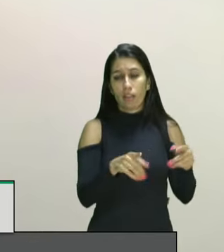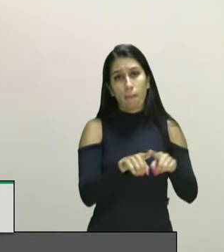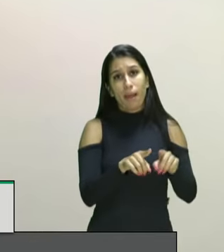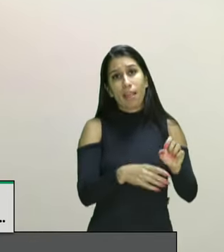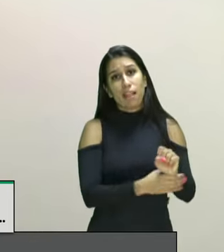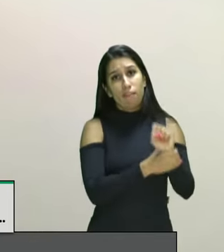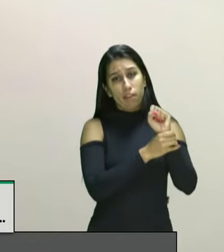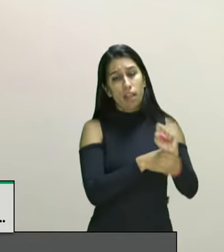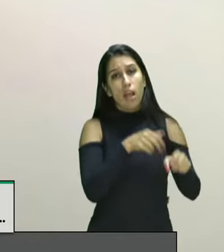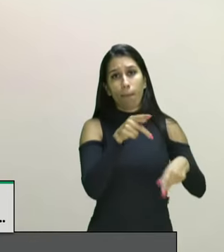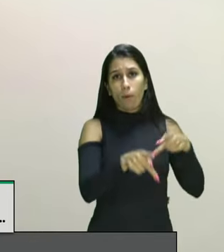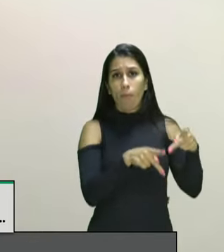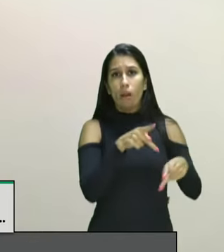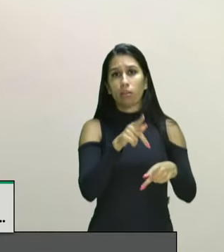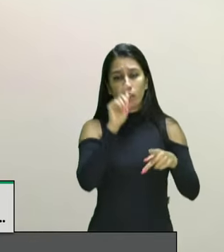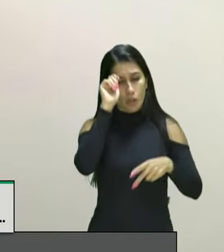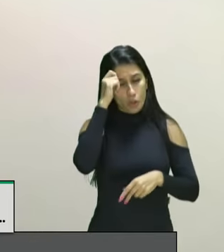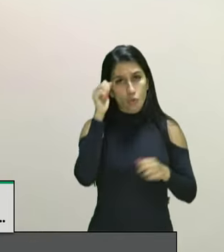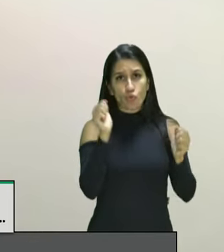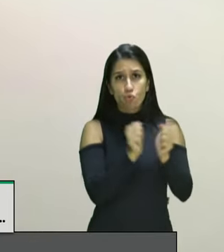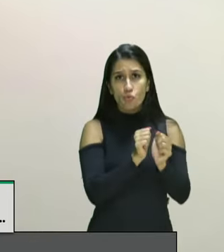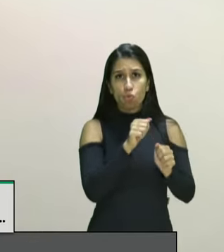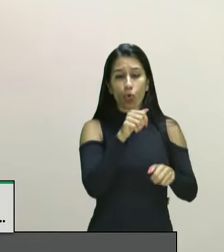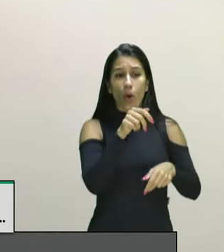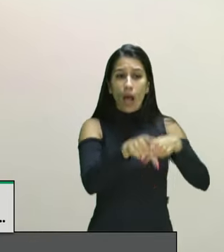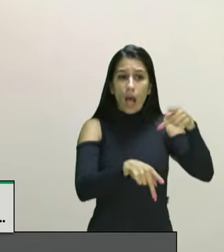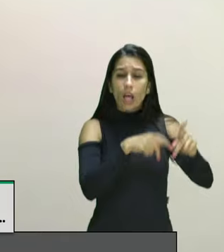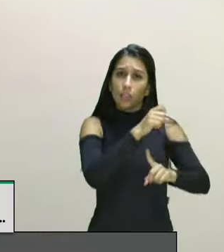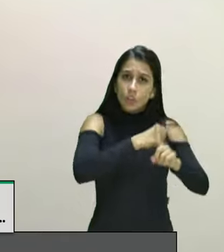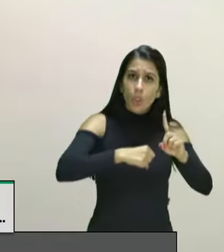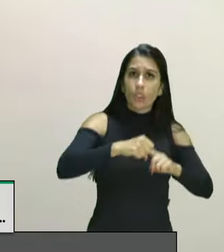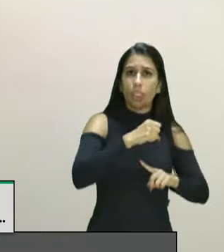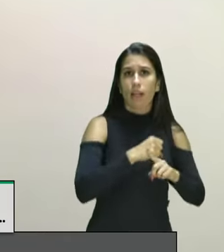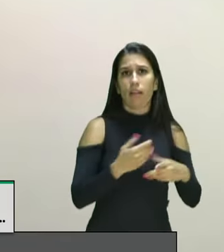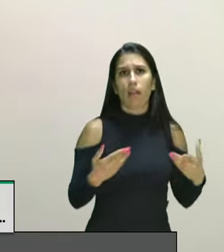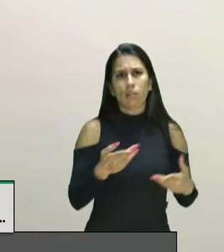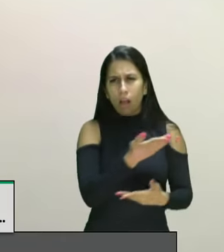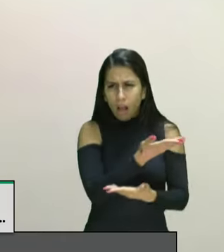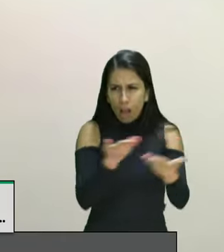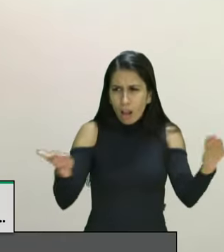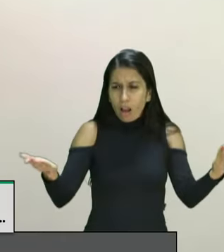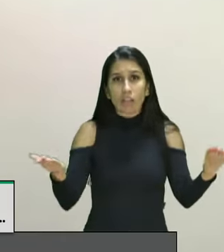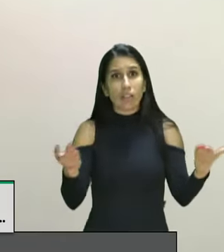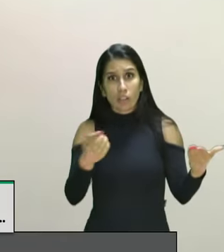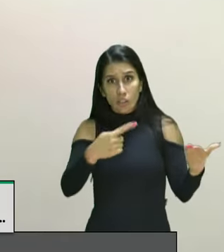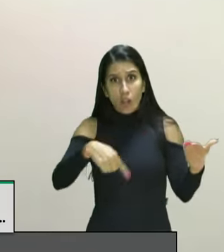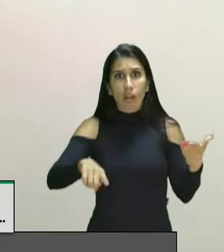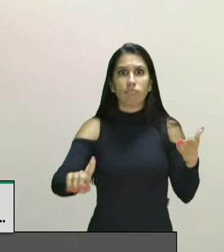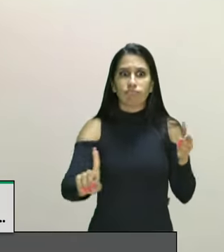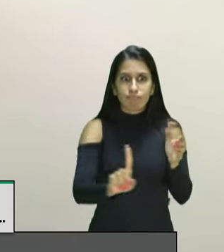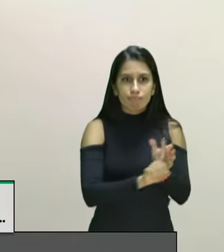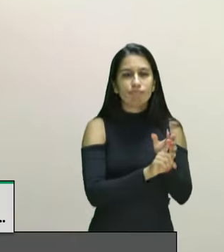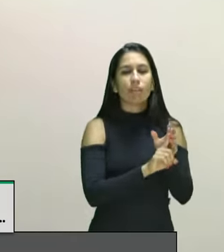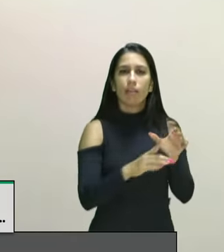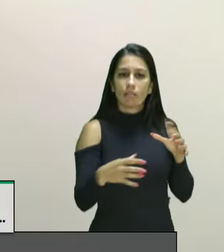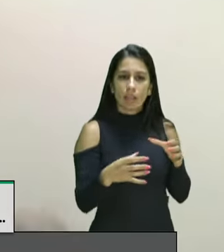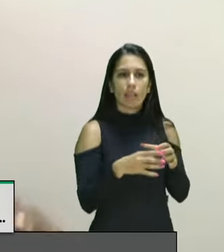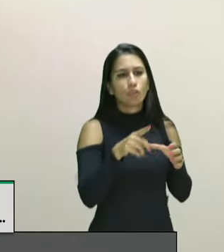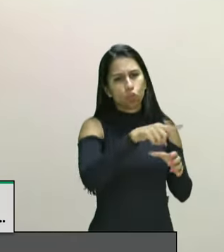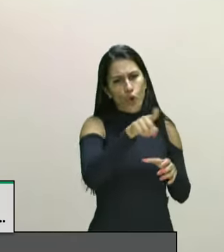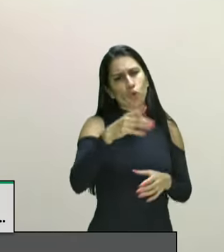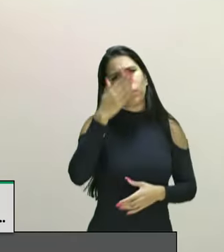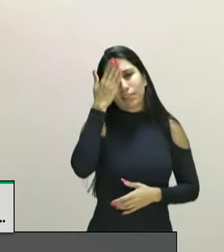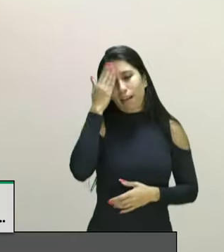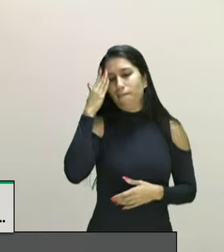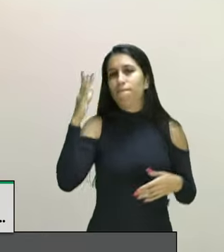a população negra com a participação da sociedade civil pessoas que estão nessa audiência participando fazem parte desse colegiado e sabem da verdade